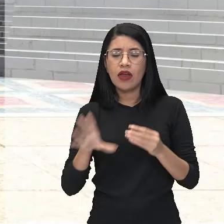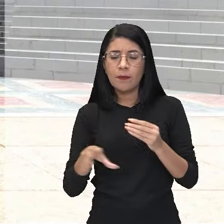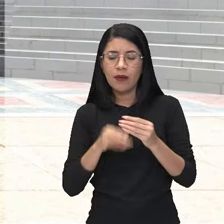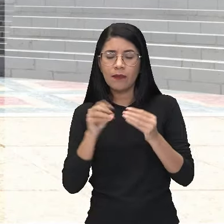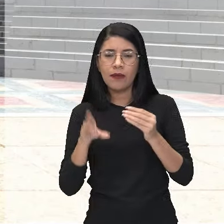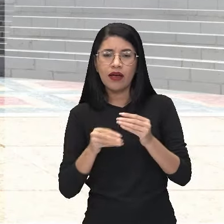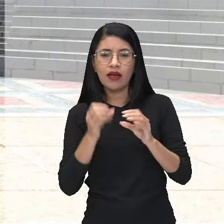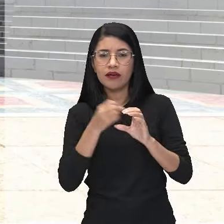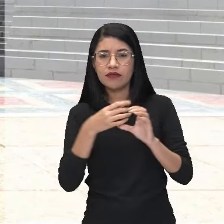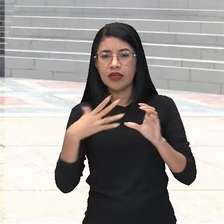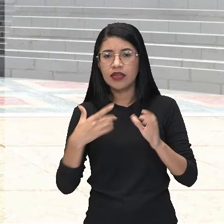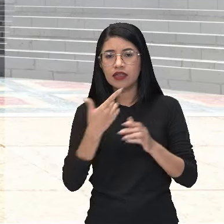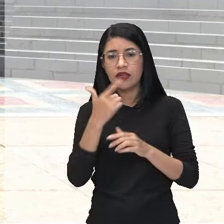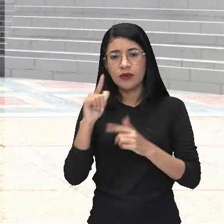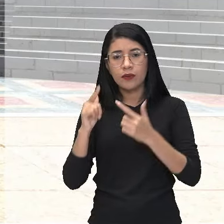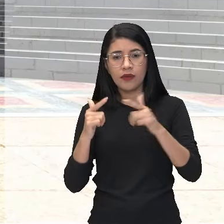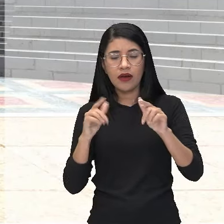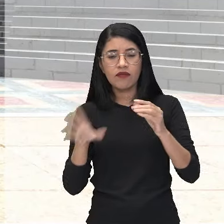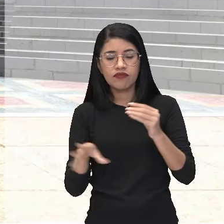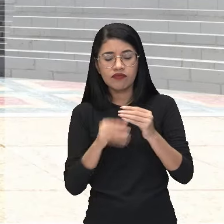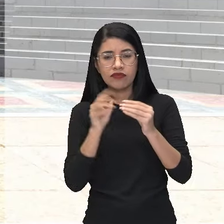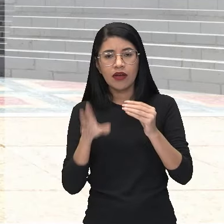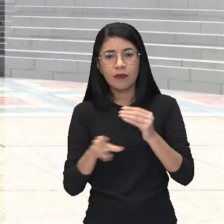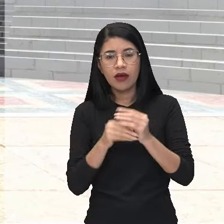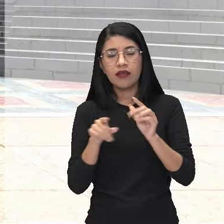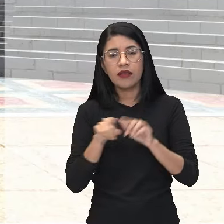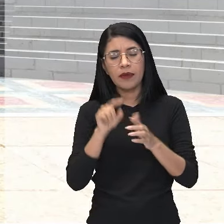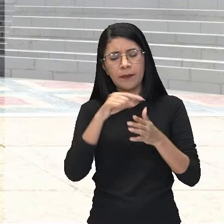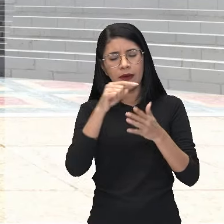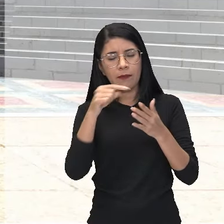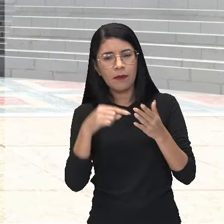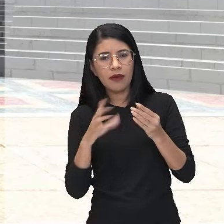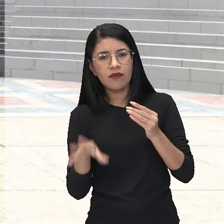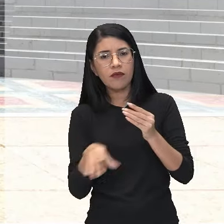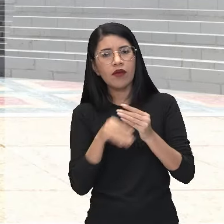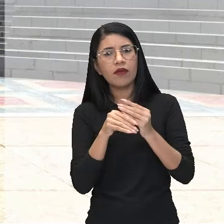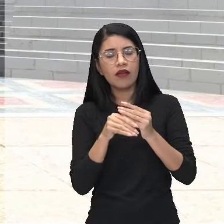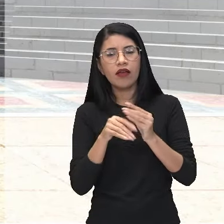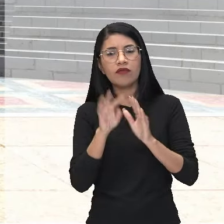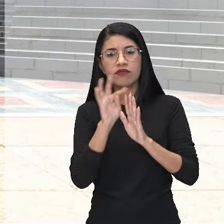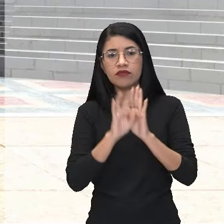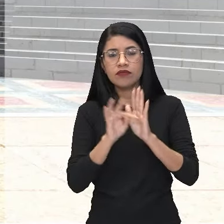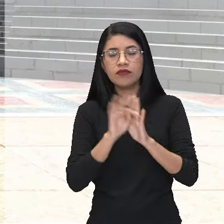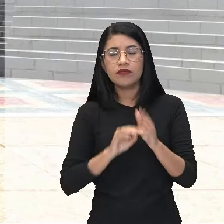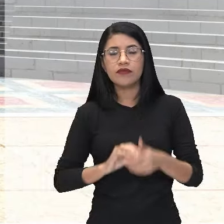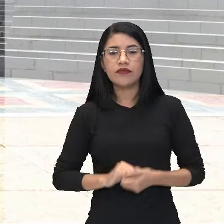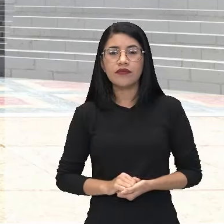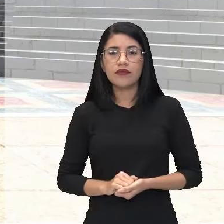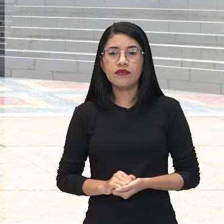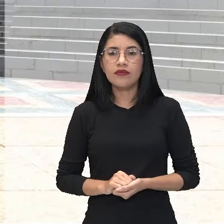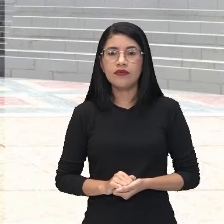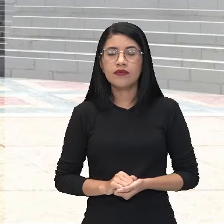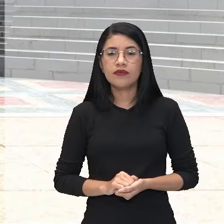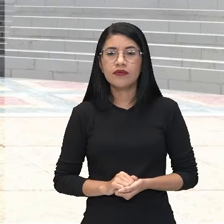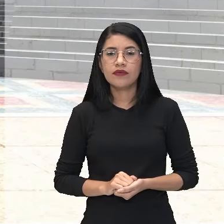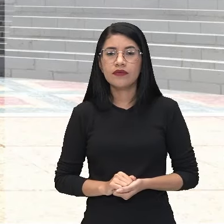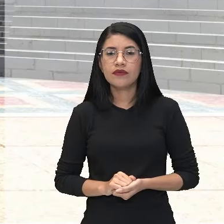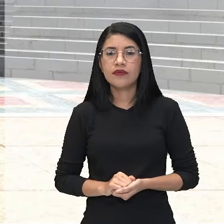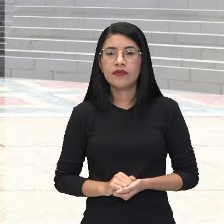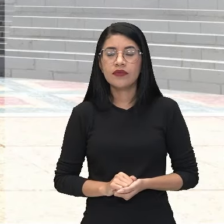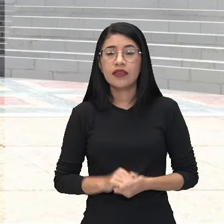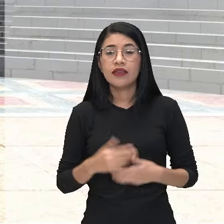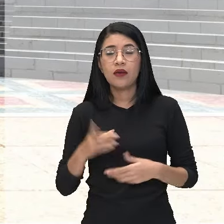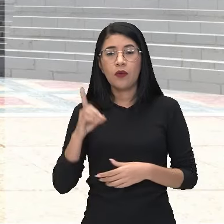outras características e outros elementos, né? Na sua produção. Vamos lá. O